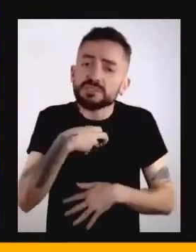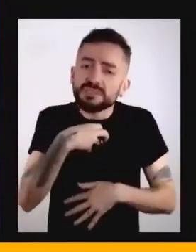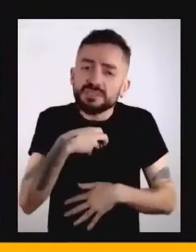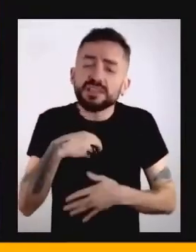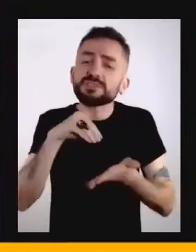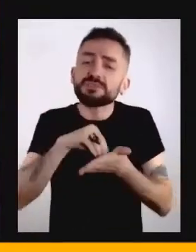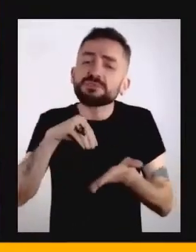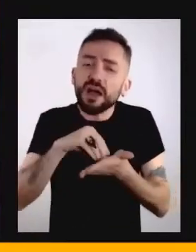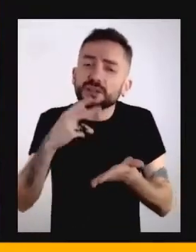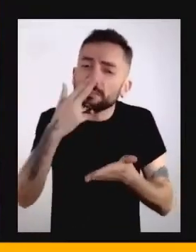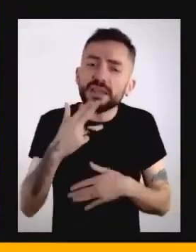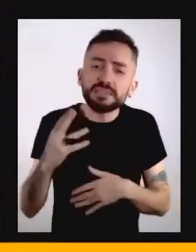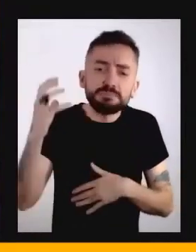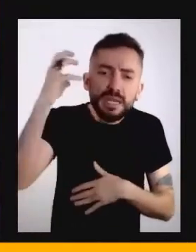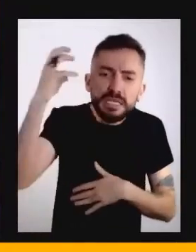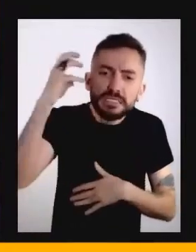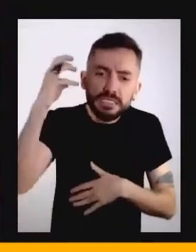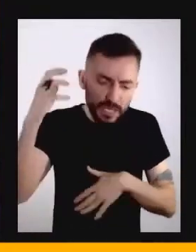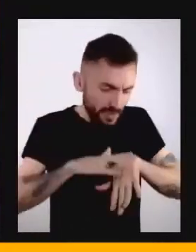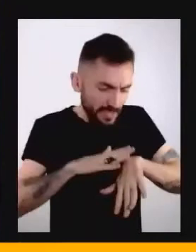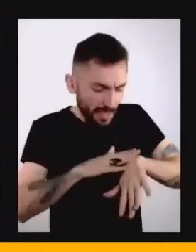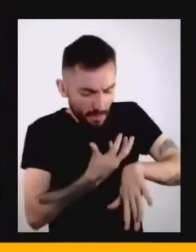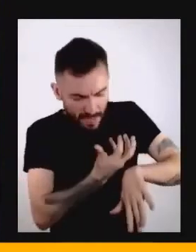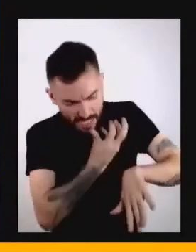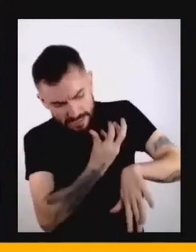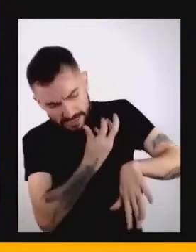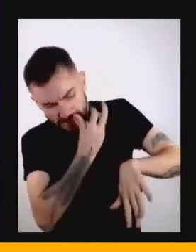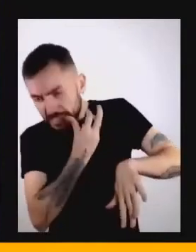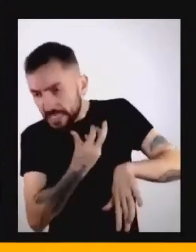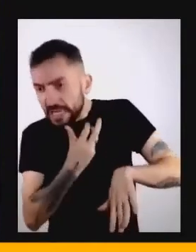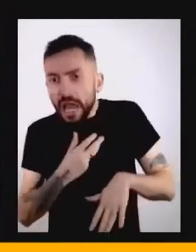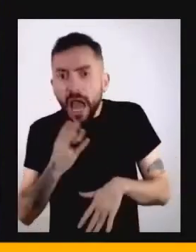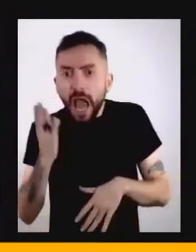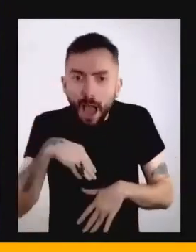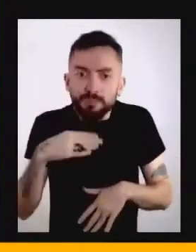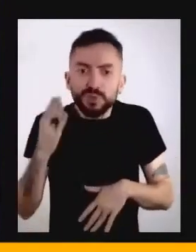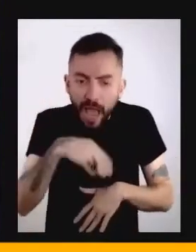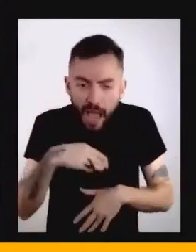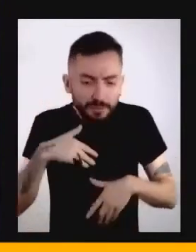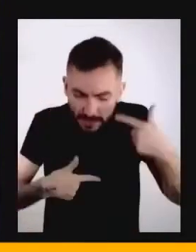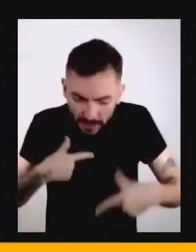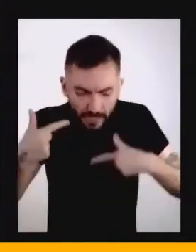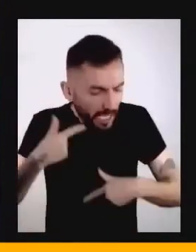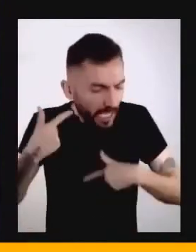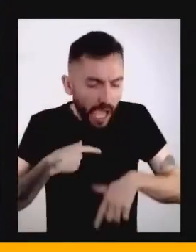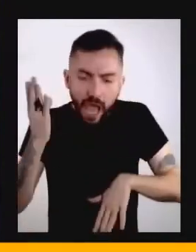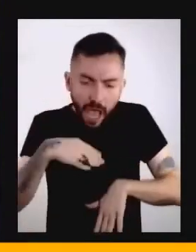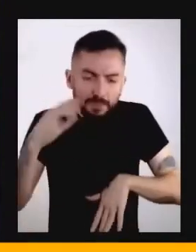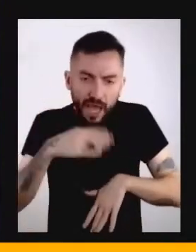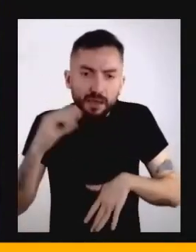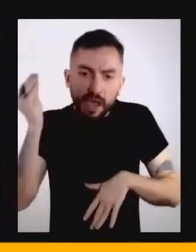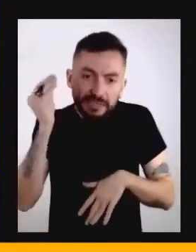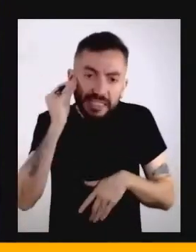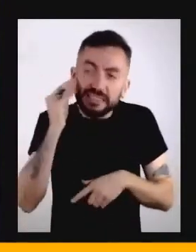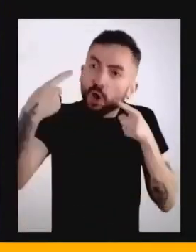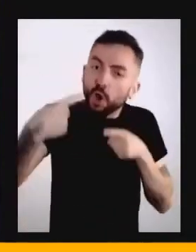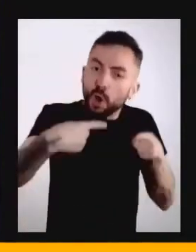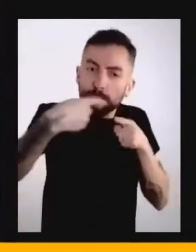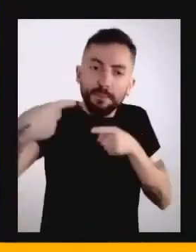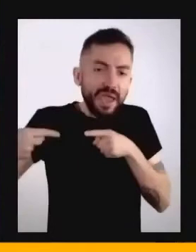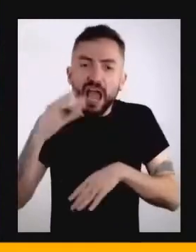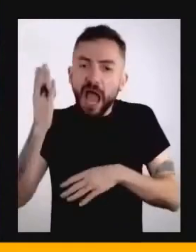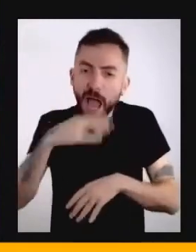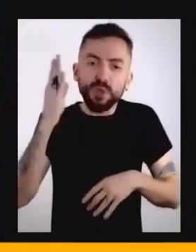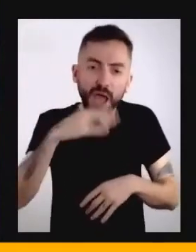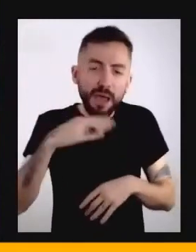pressionado pelo tempo, que a gente está o tempo todo se cobrando a ser mais produtivo, a ser comercialmente competitivo, mesmo